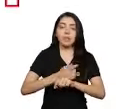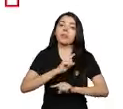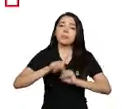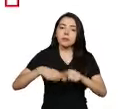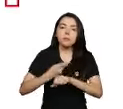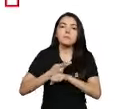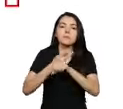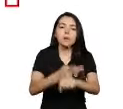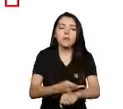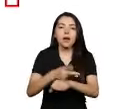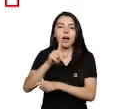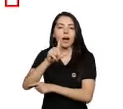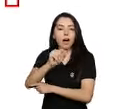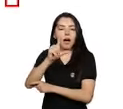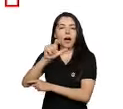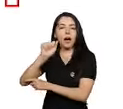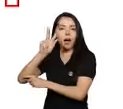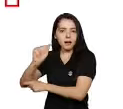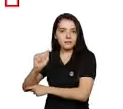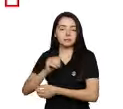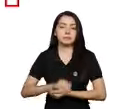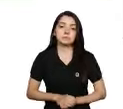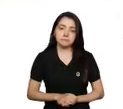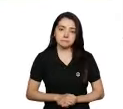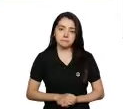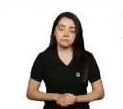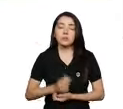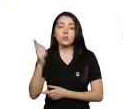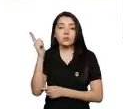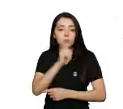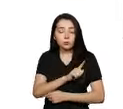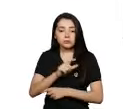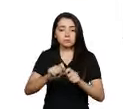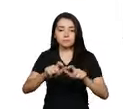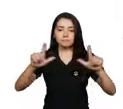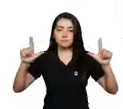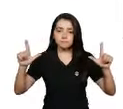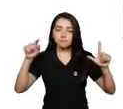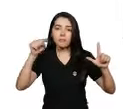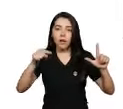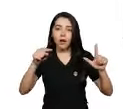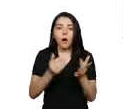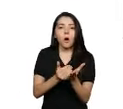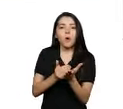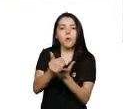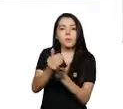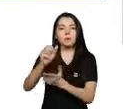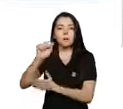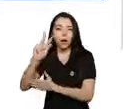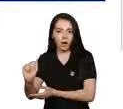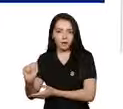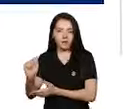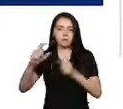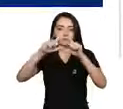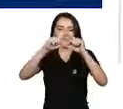opção AVA. Seguindo esse caminho, você irá chegar à tela inicial do AVA da Universidade de Fortaleza.